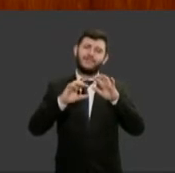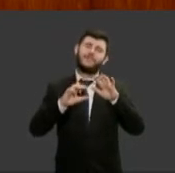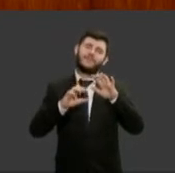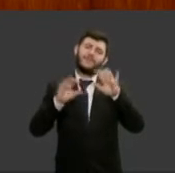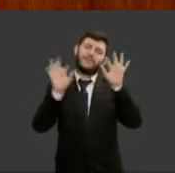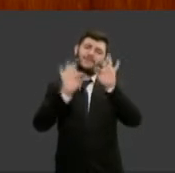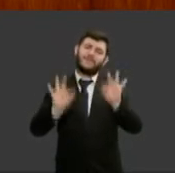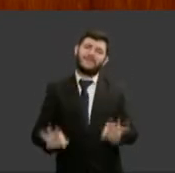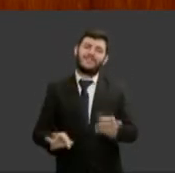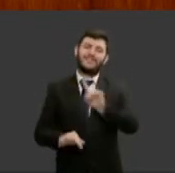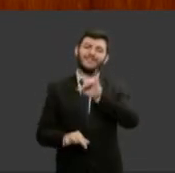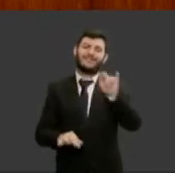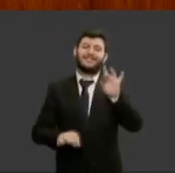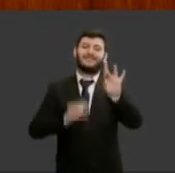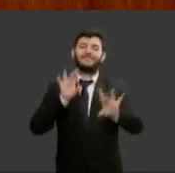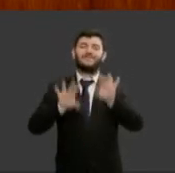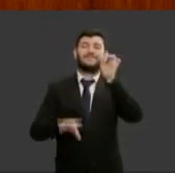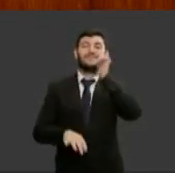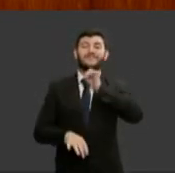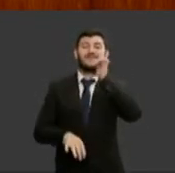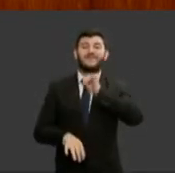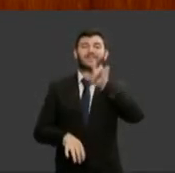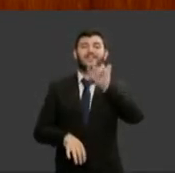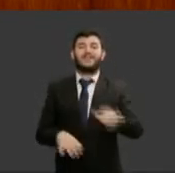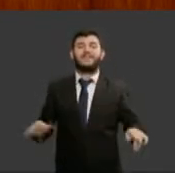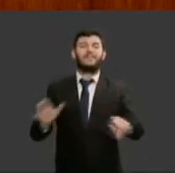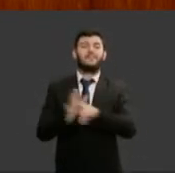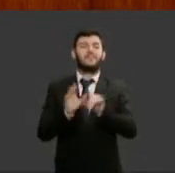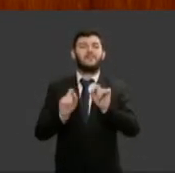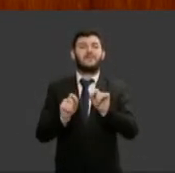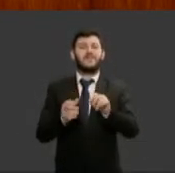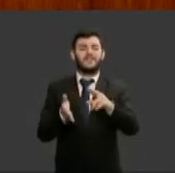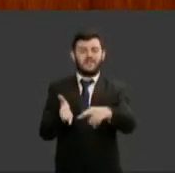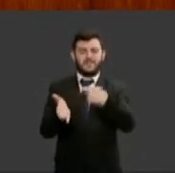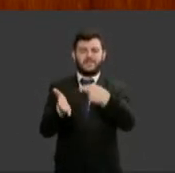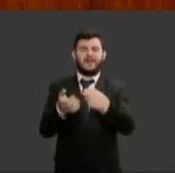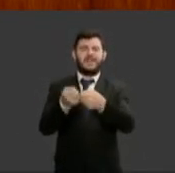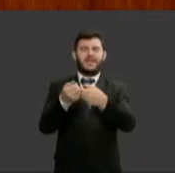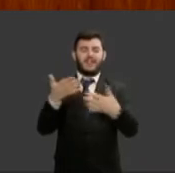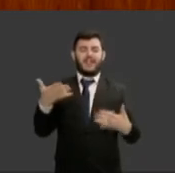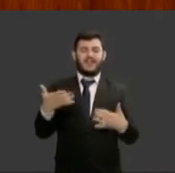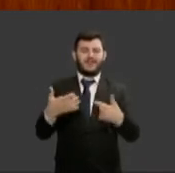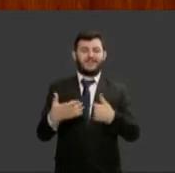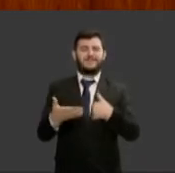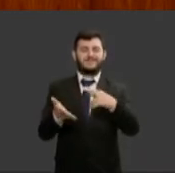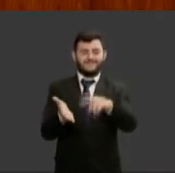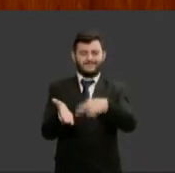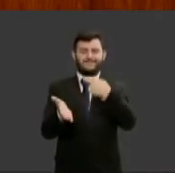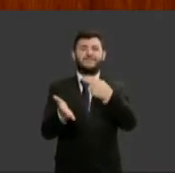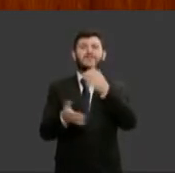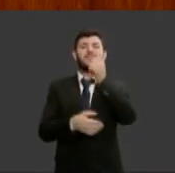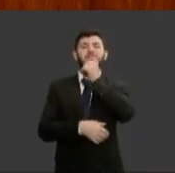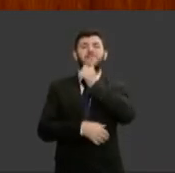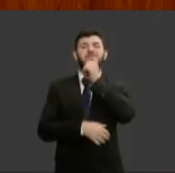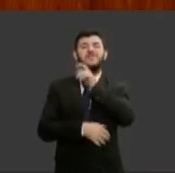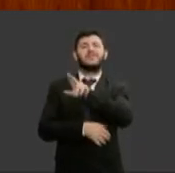e estas são palavras que me foram encaminhadas por Rita